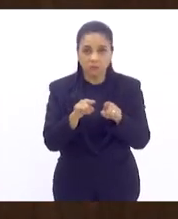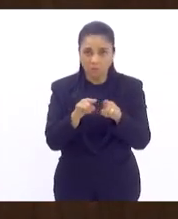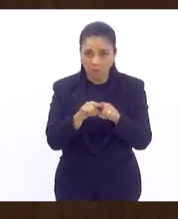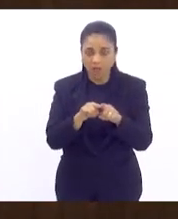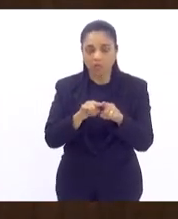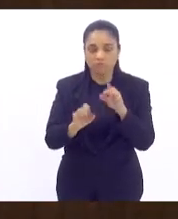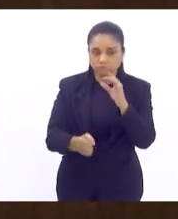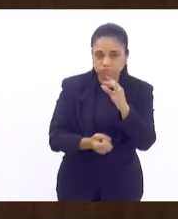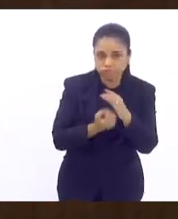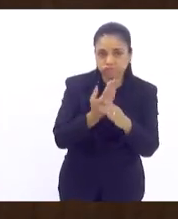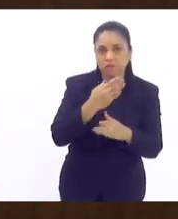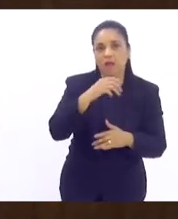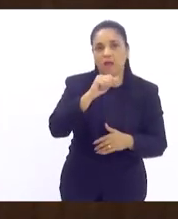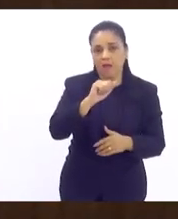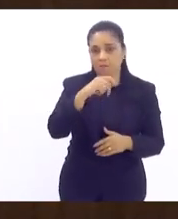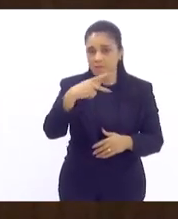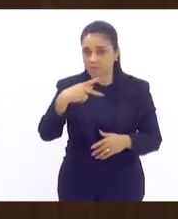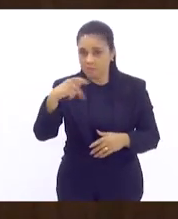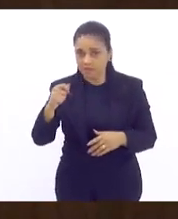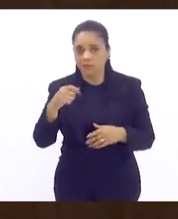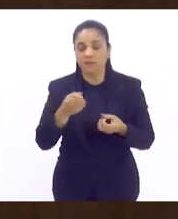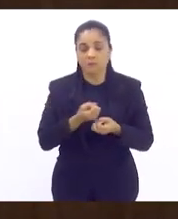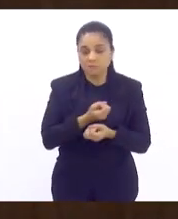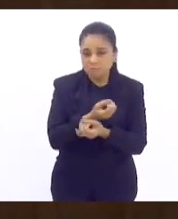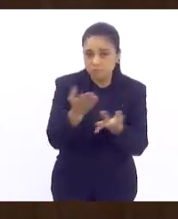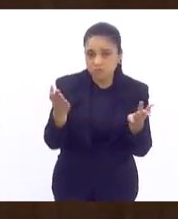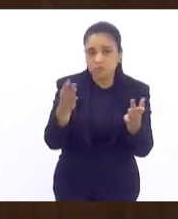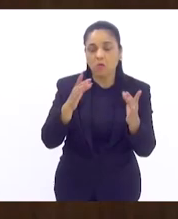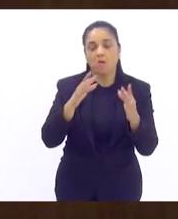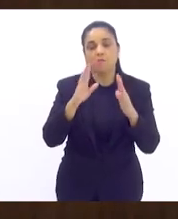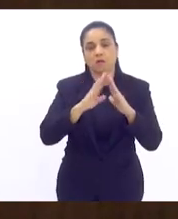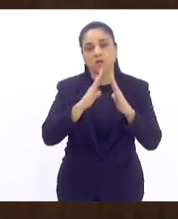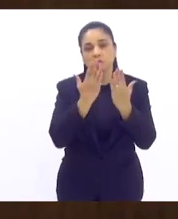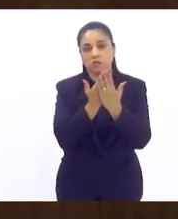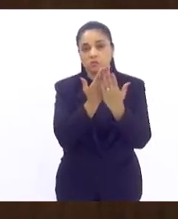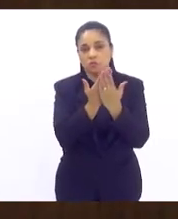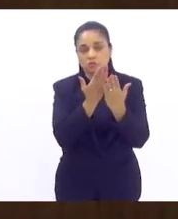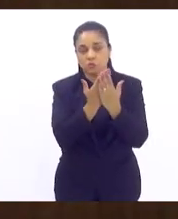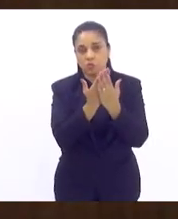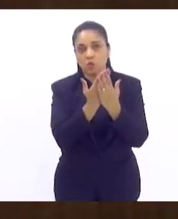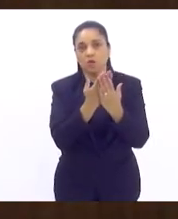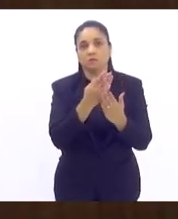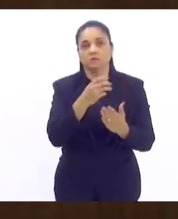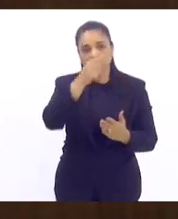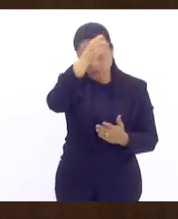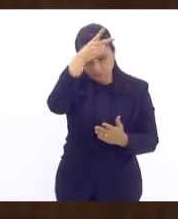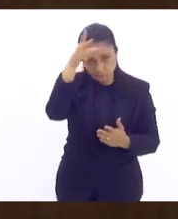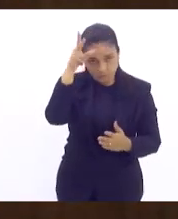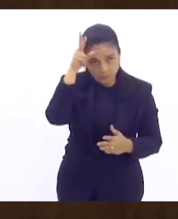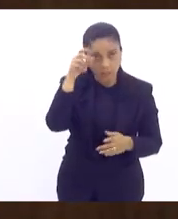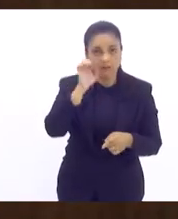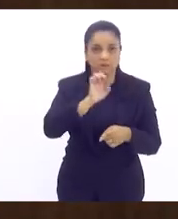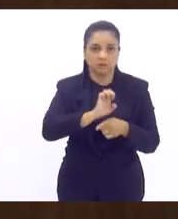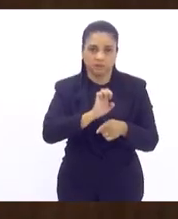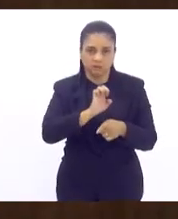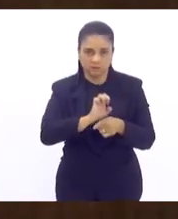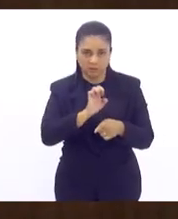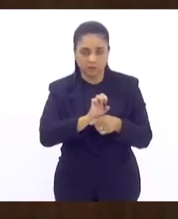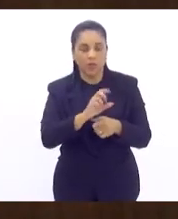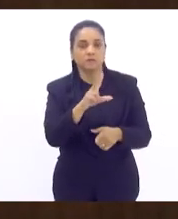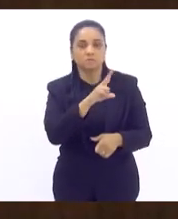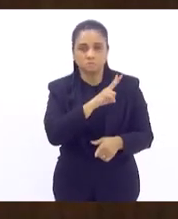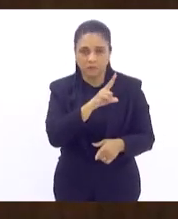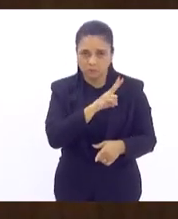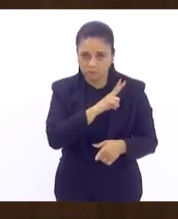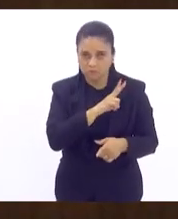idealizou um aplicativo que está disponibilizando não só para as escolas municipais, como também estaduais e privadas